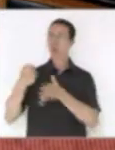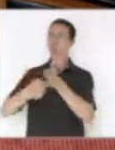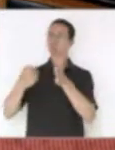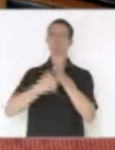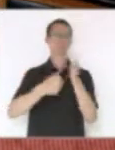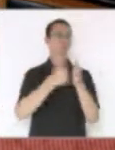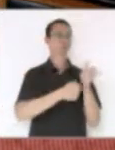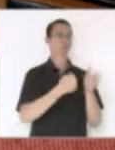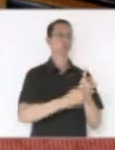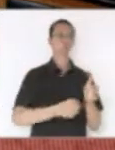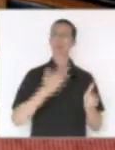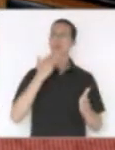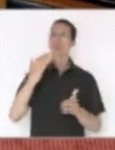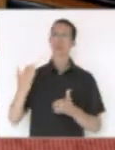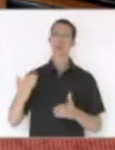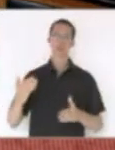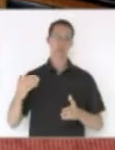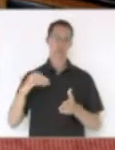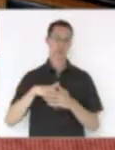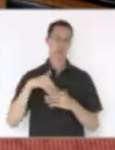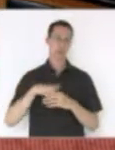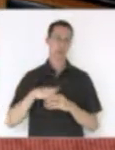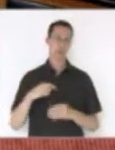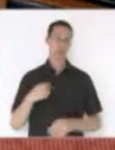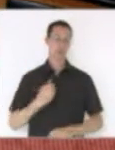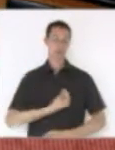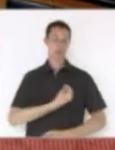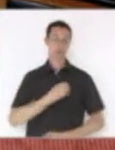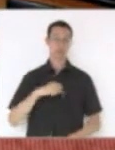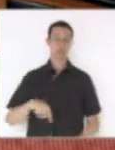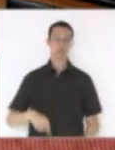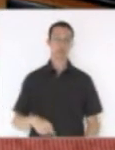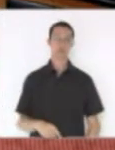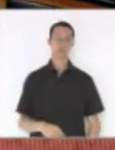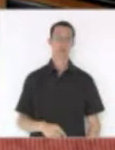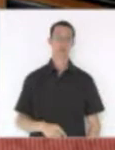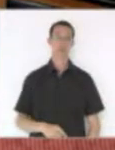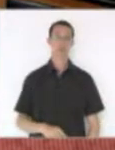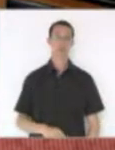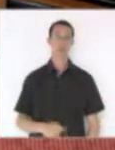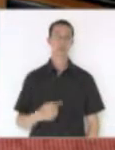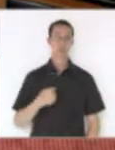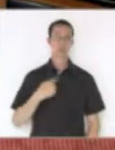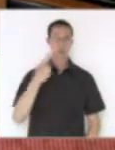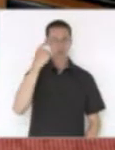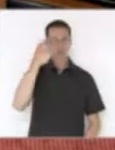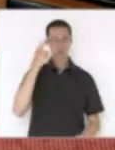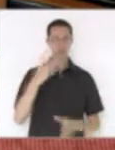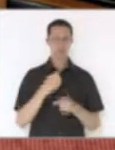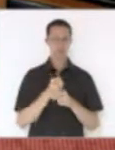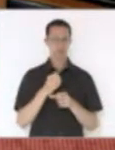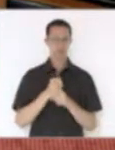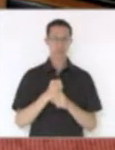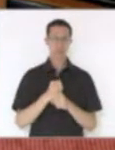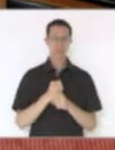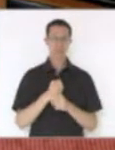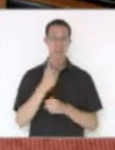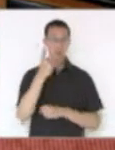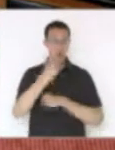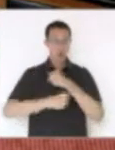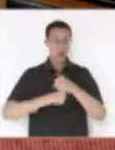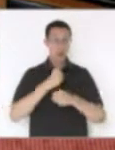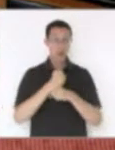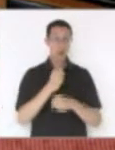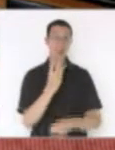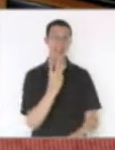vergonha para ter ninguém. Aí eu fui fiscal, presidente, três milhões por ano. Esta